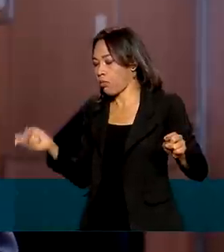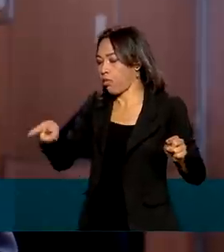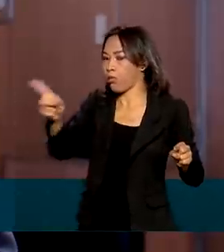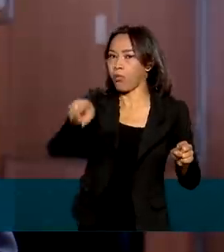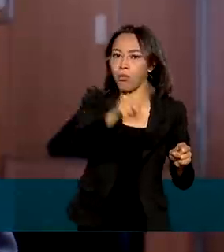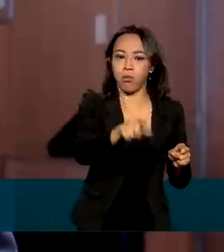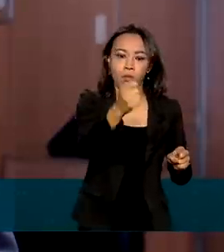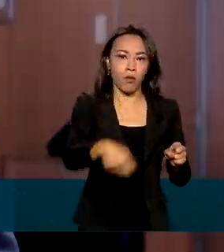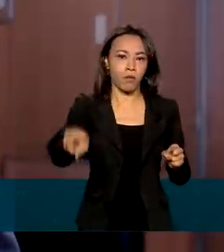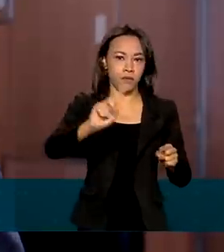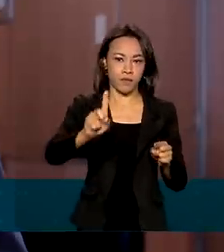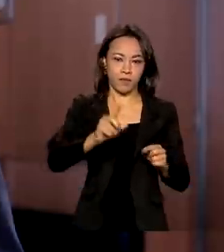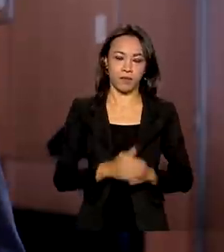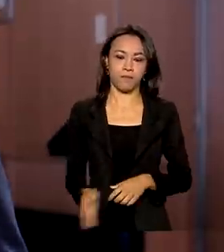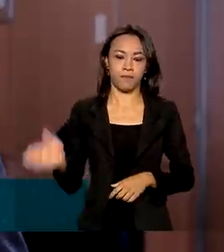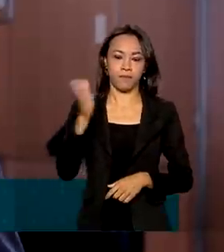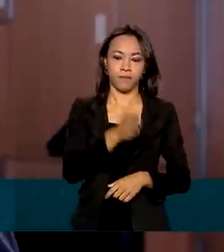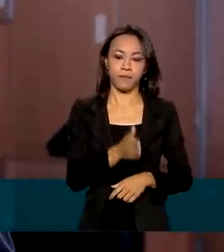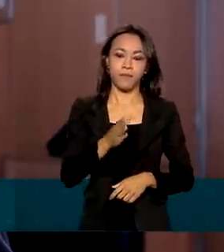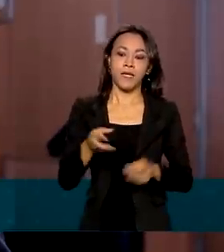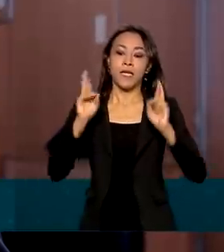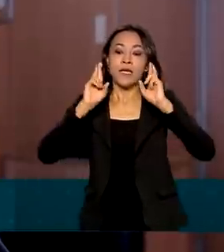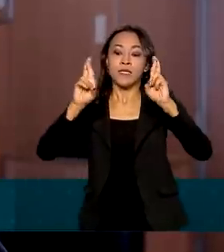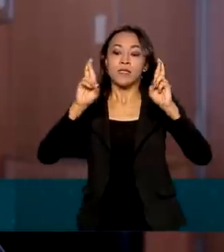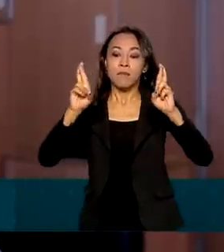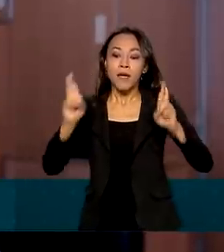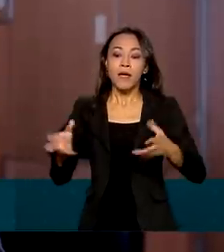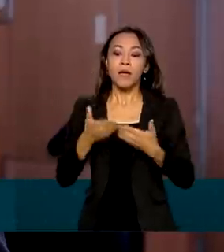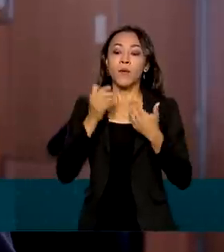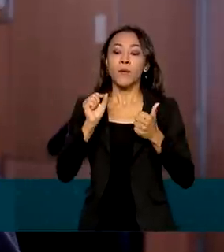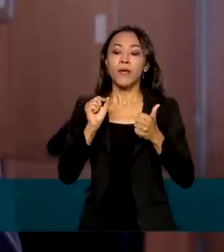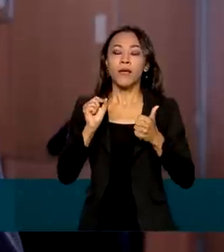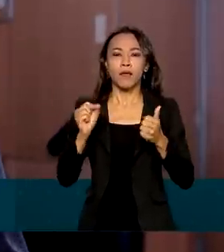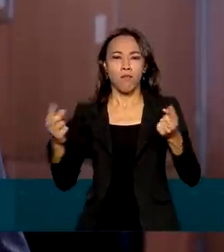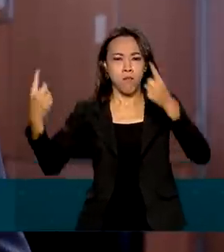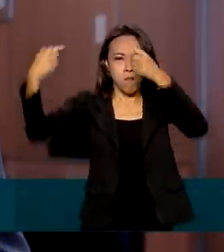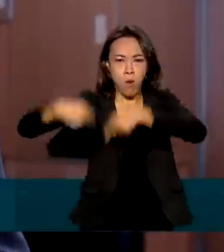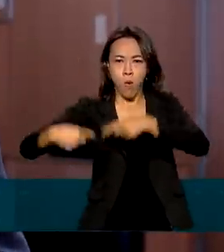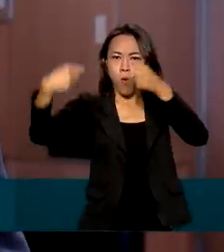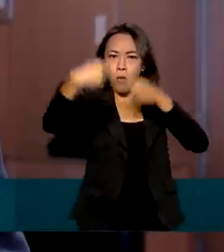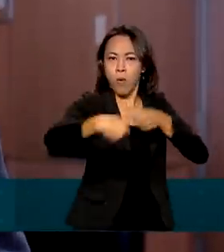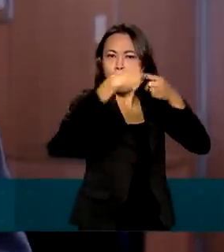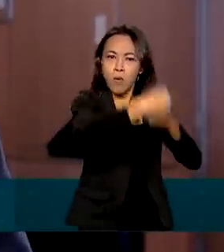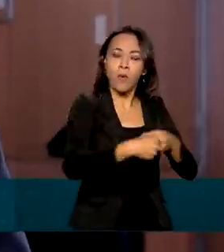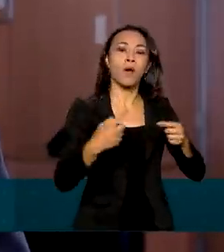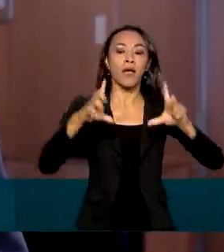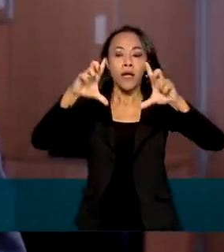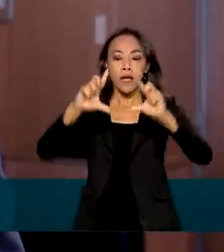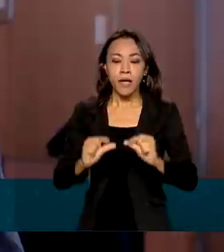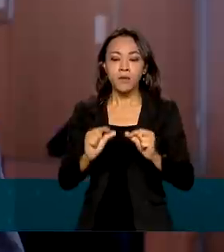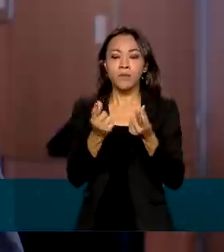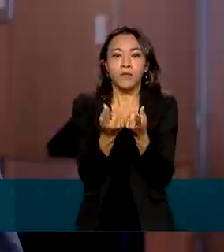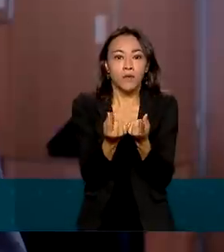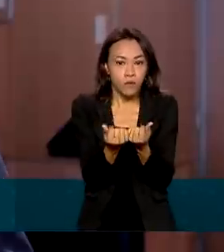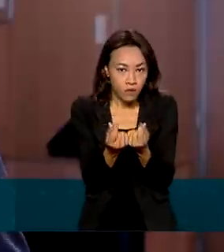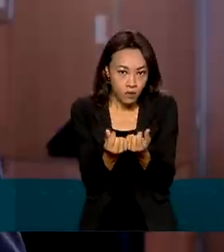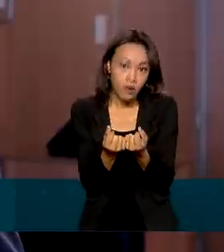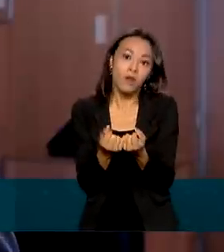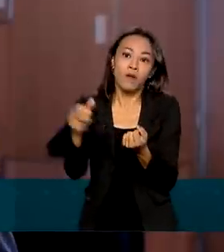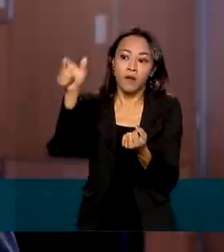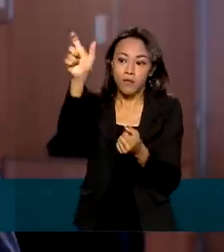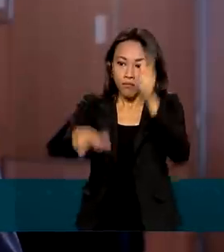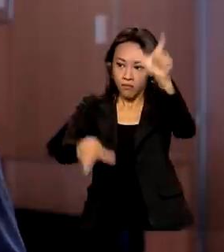Espera-se maior competição no setor e a ampliação da concorrência, com potencial redução de preços para o consumidor,